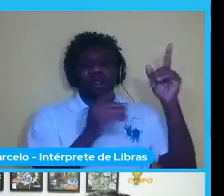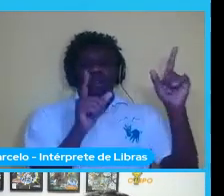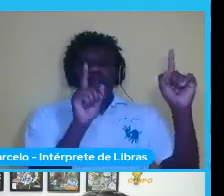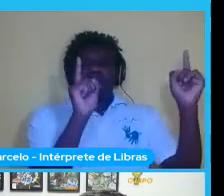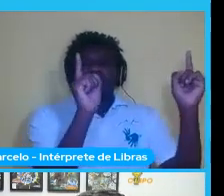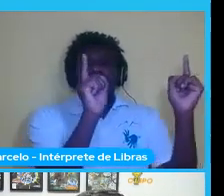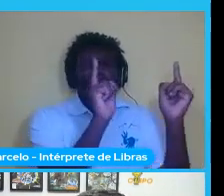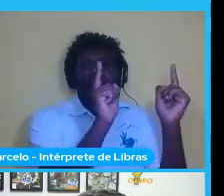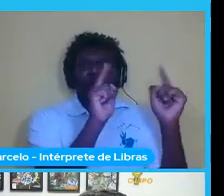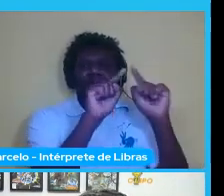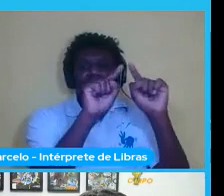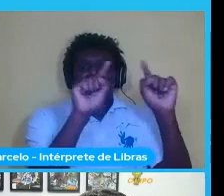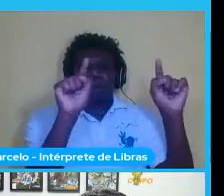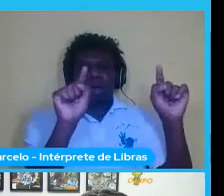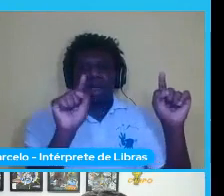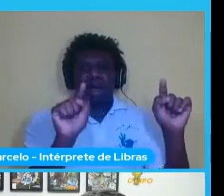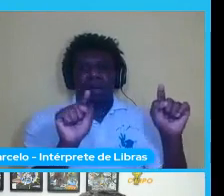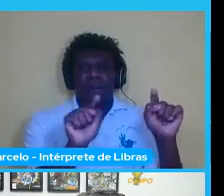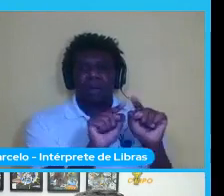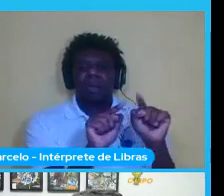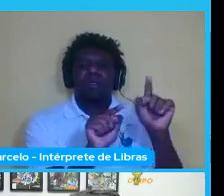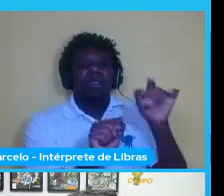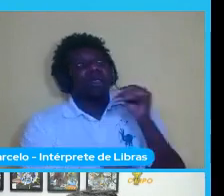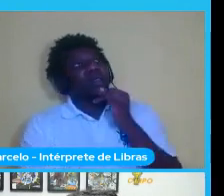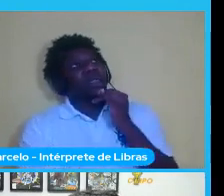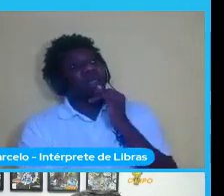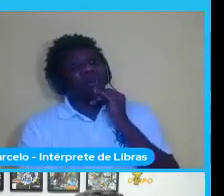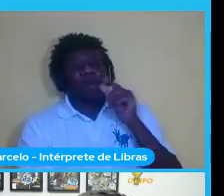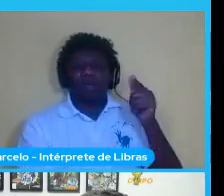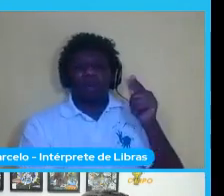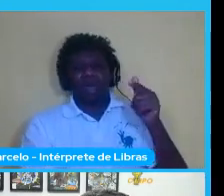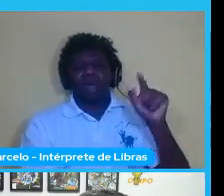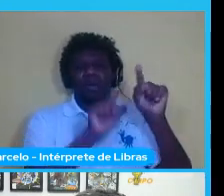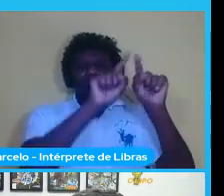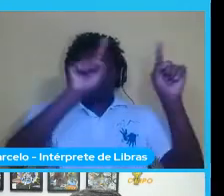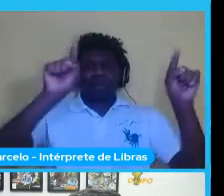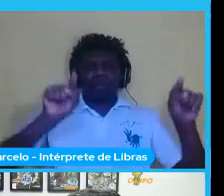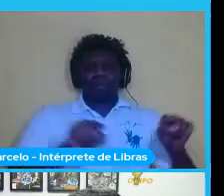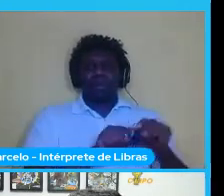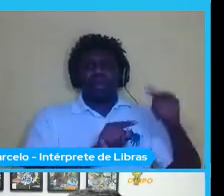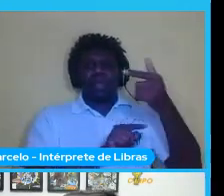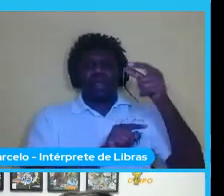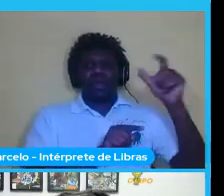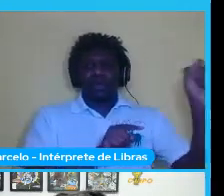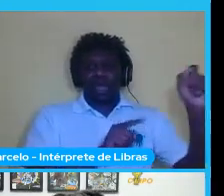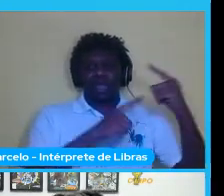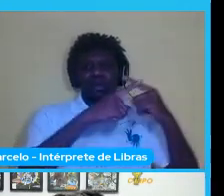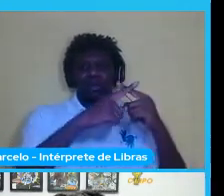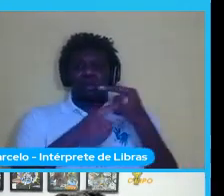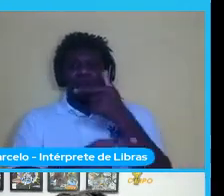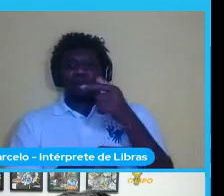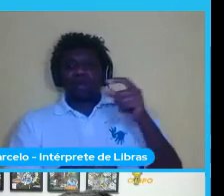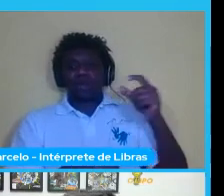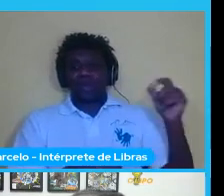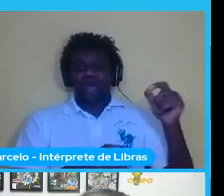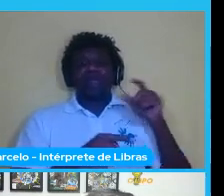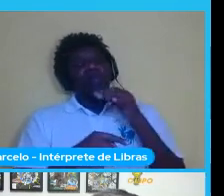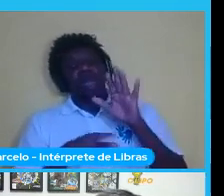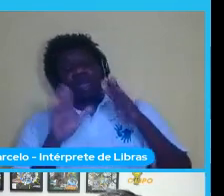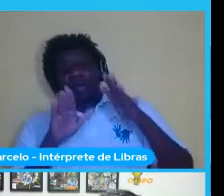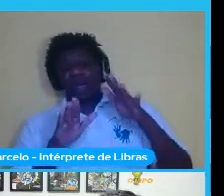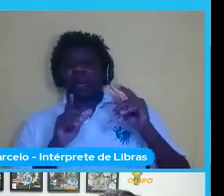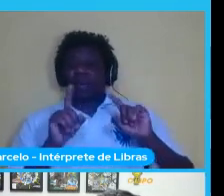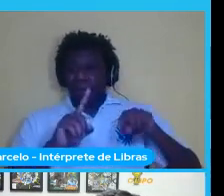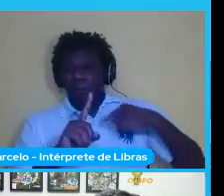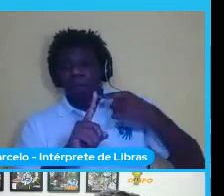mais um pouco então aqui você vai ter sei lá 200 por 200 e quanto mais camadas de convolução você tem aqui dentro mais ela